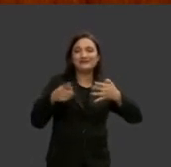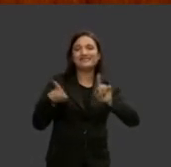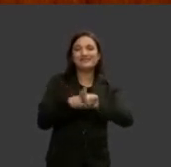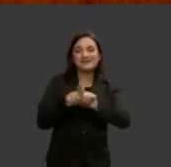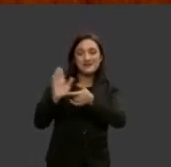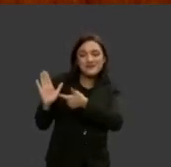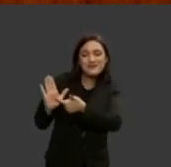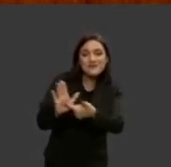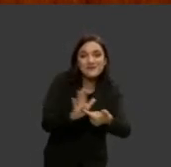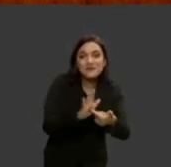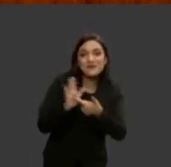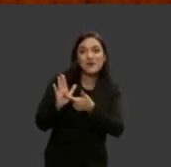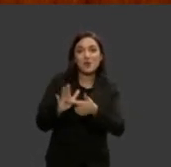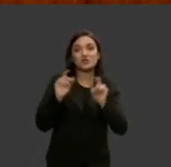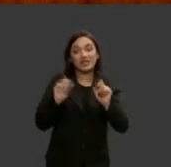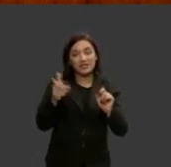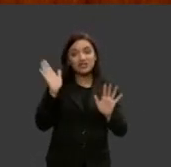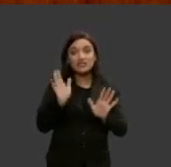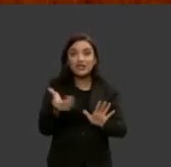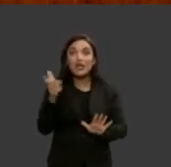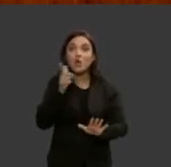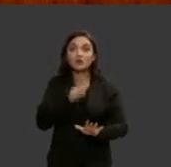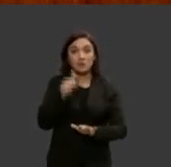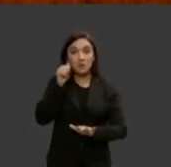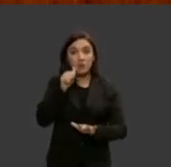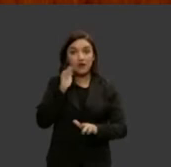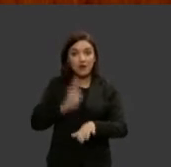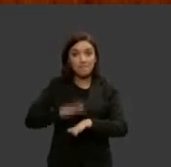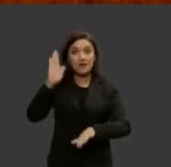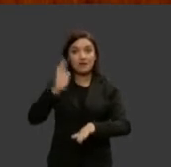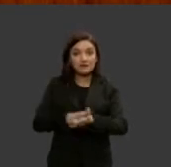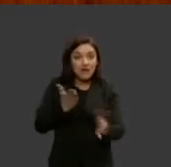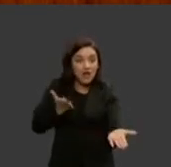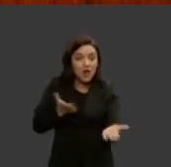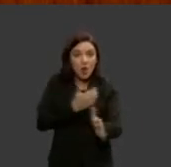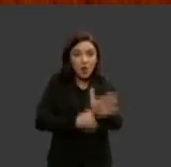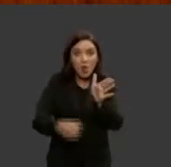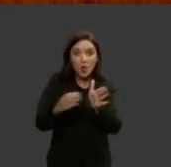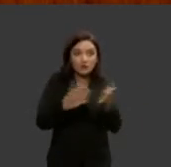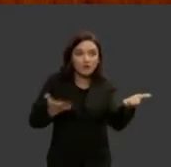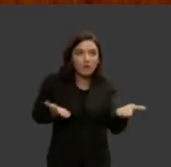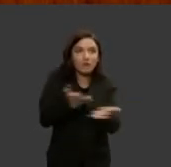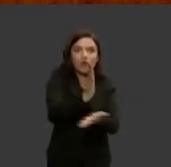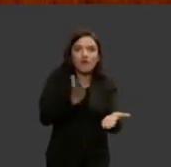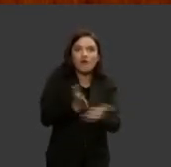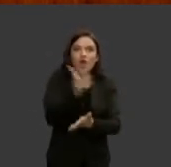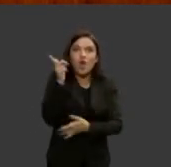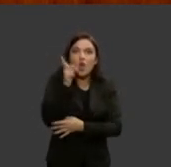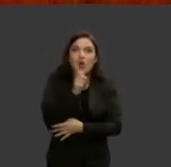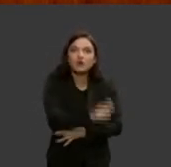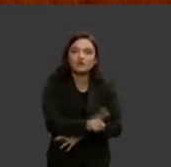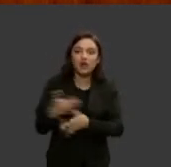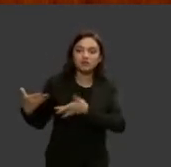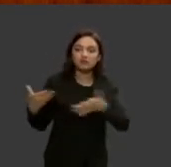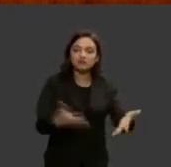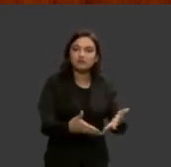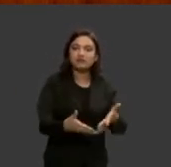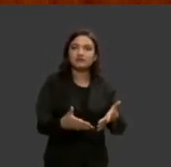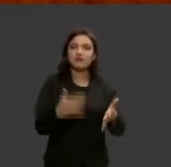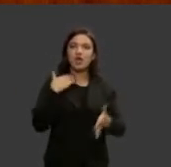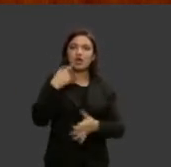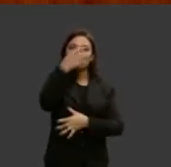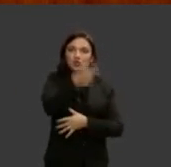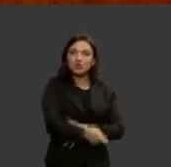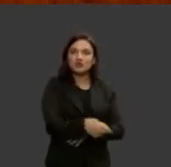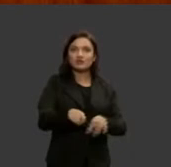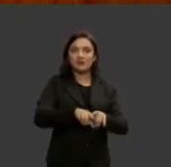candidatas que em número cada vez maior são aprovadas no concurso público para ingresso na magistratura e também no